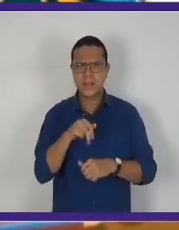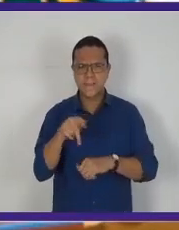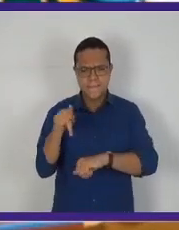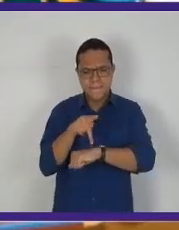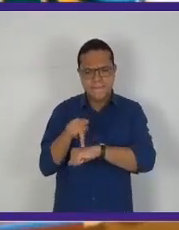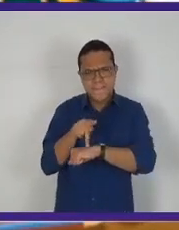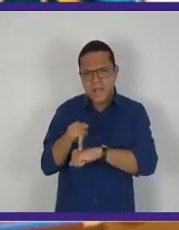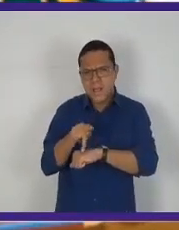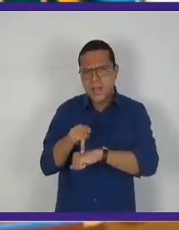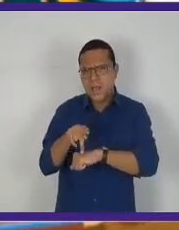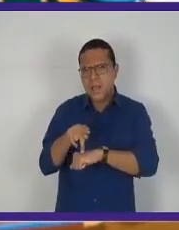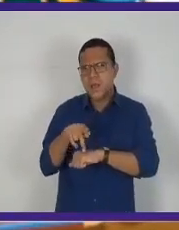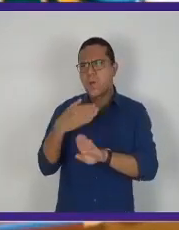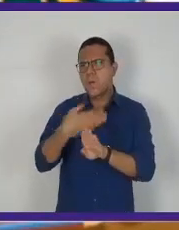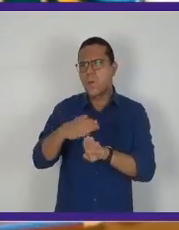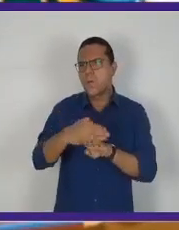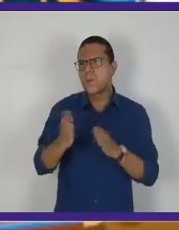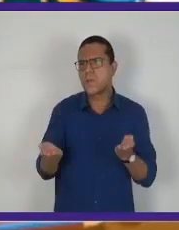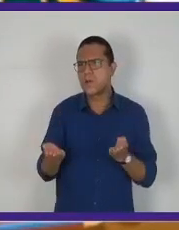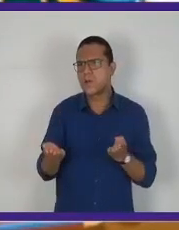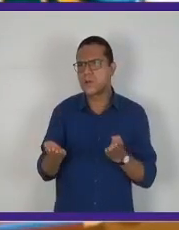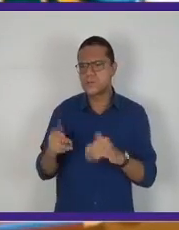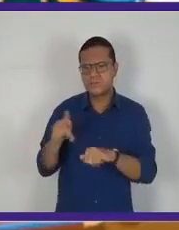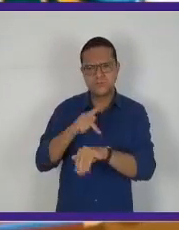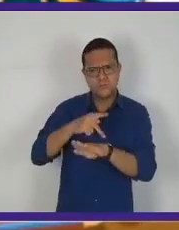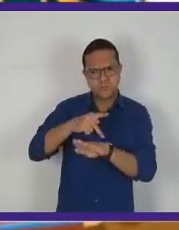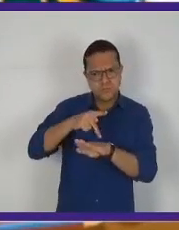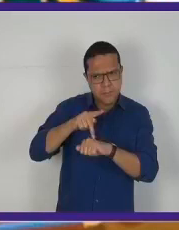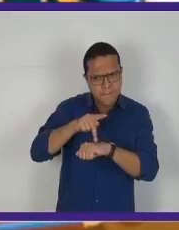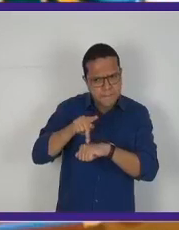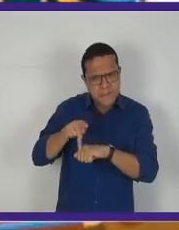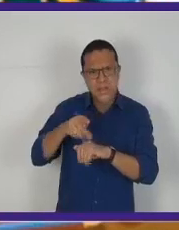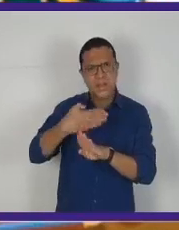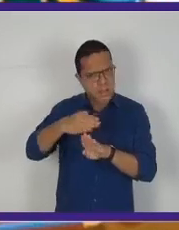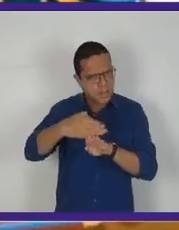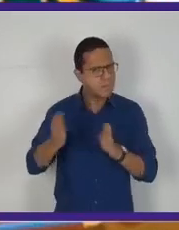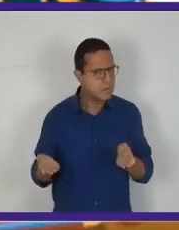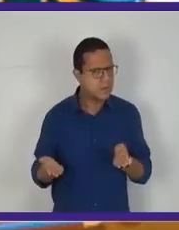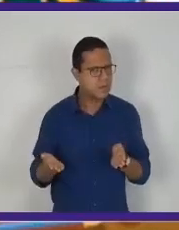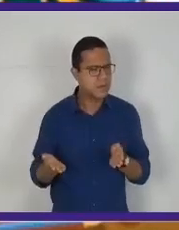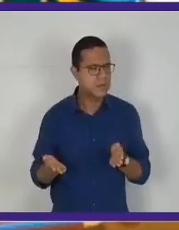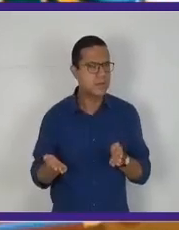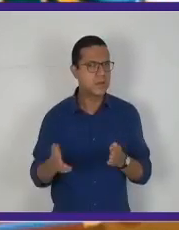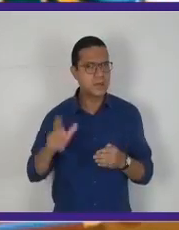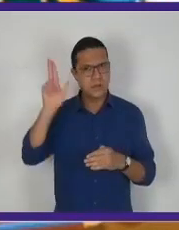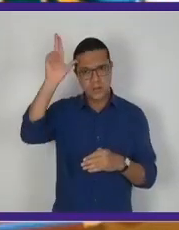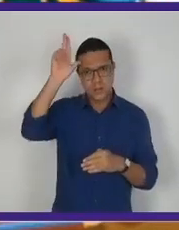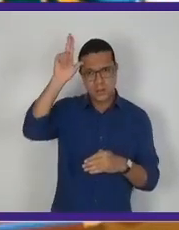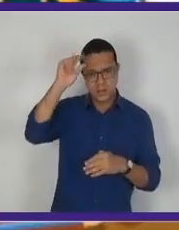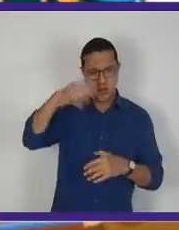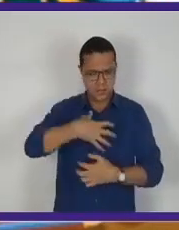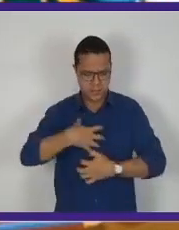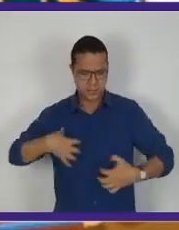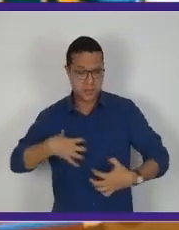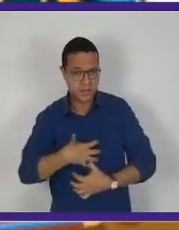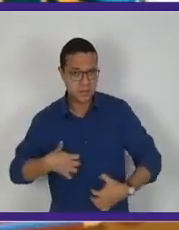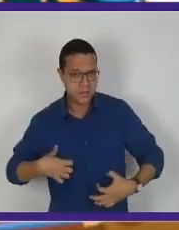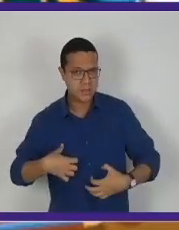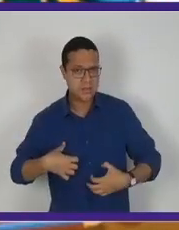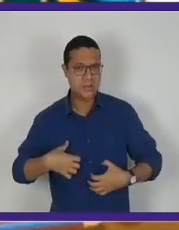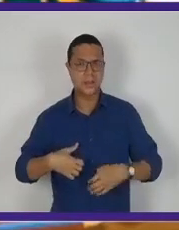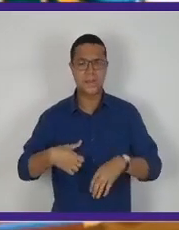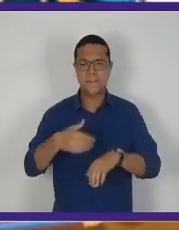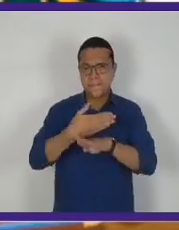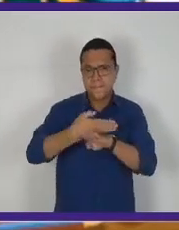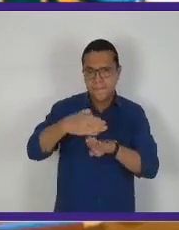ou ela é branca? Ela é preta e branca. Preta e branco, não. Então, a zebra é branca de